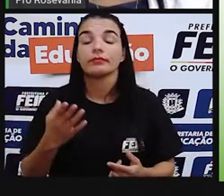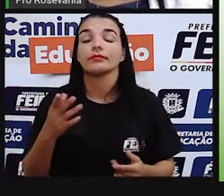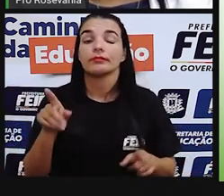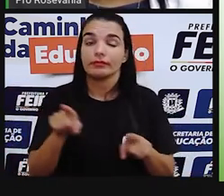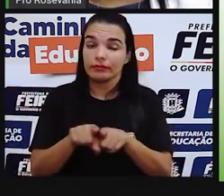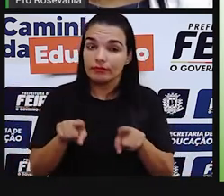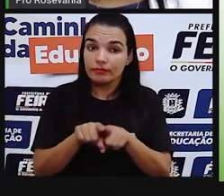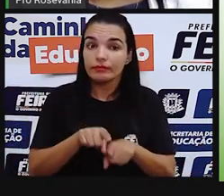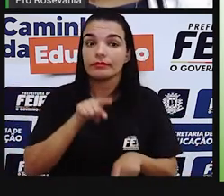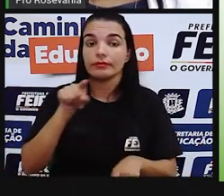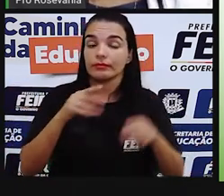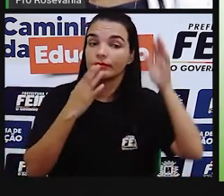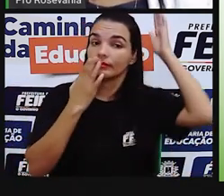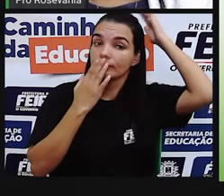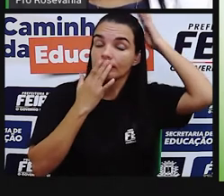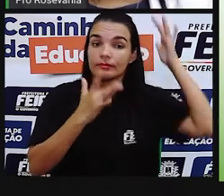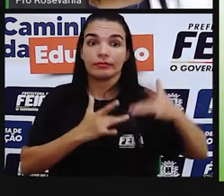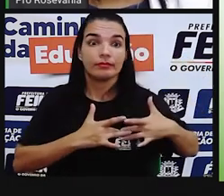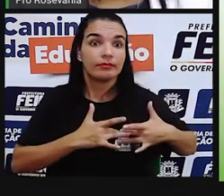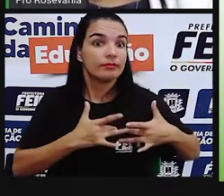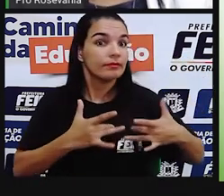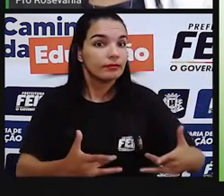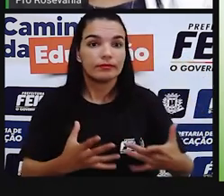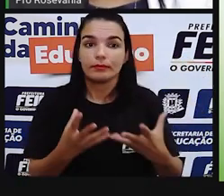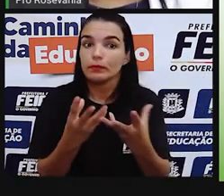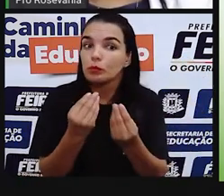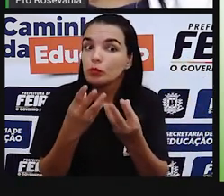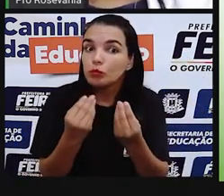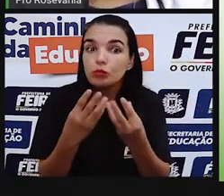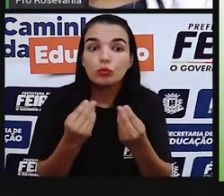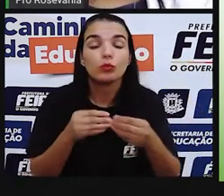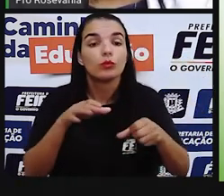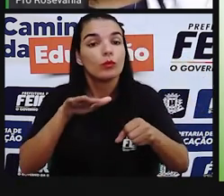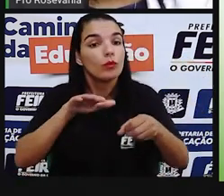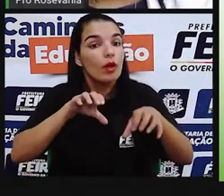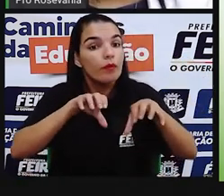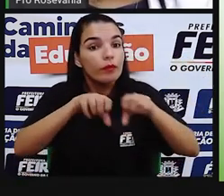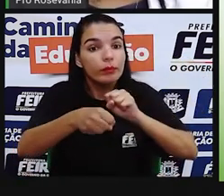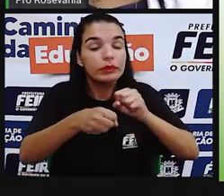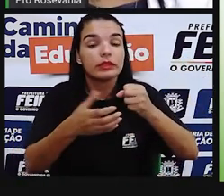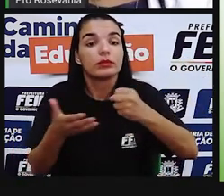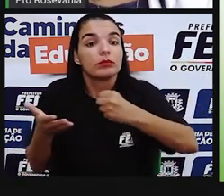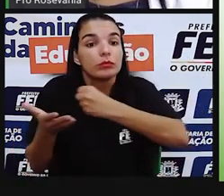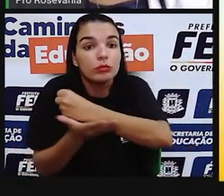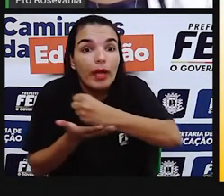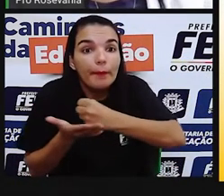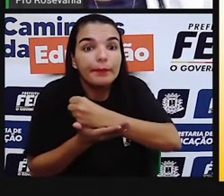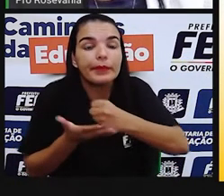contribuem muito ainda com a cultura brasileira, né?